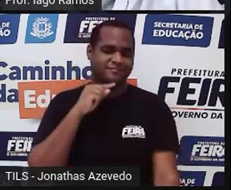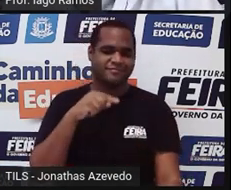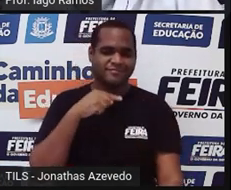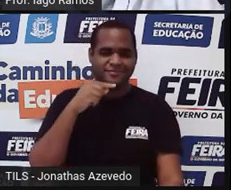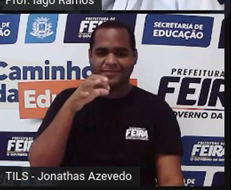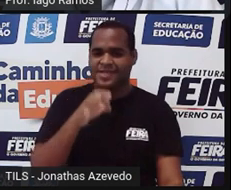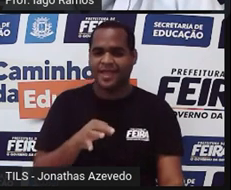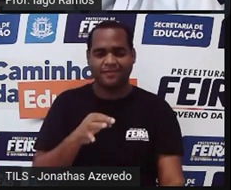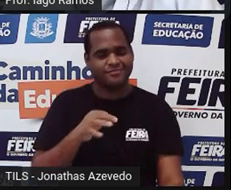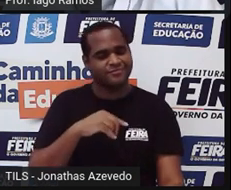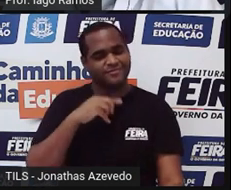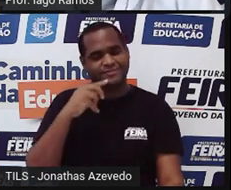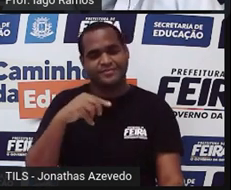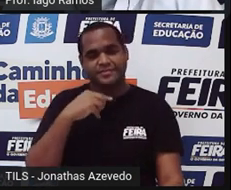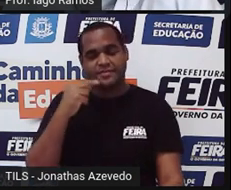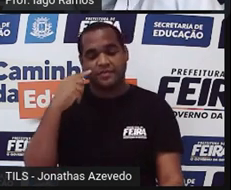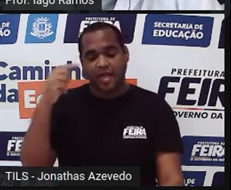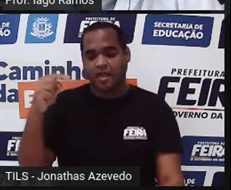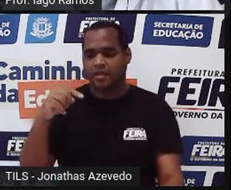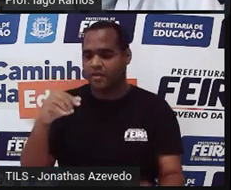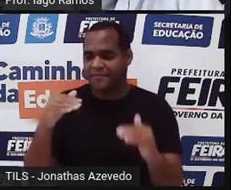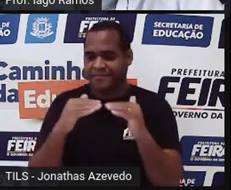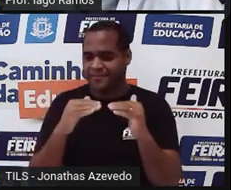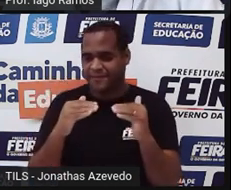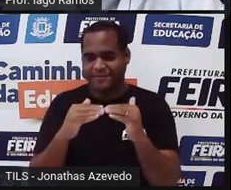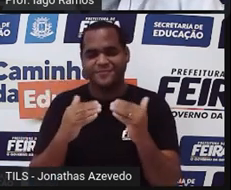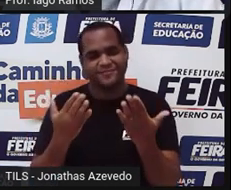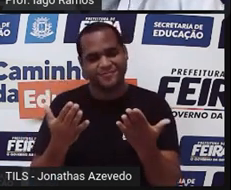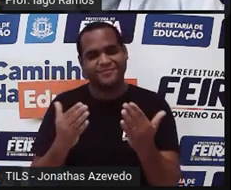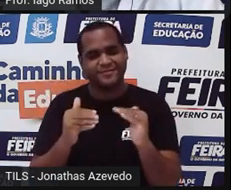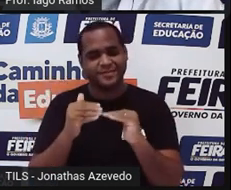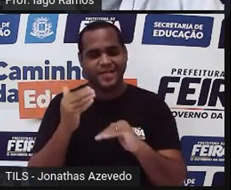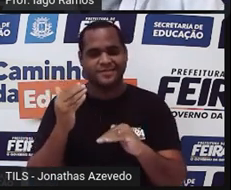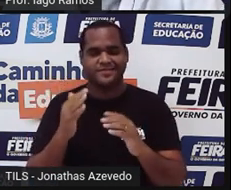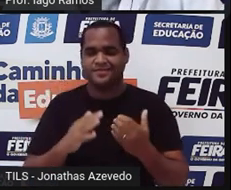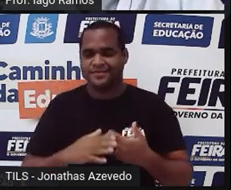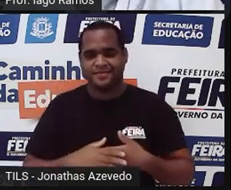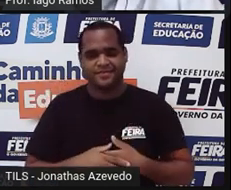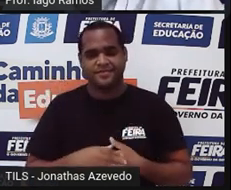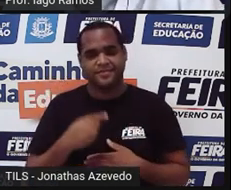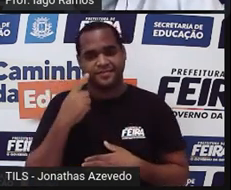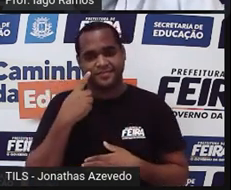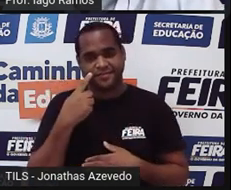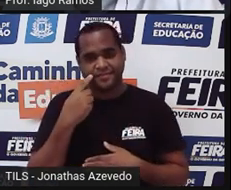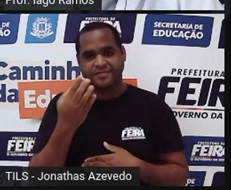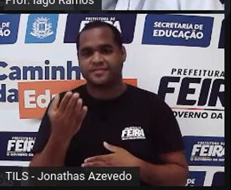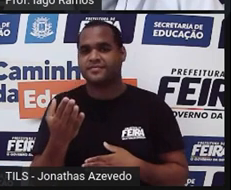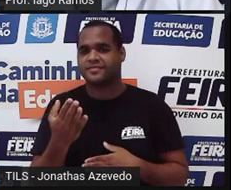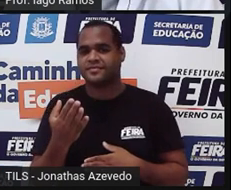Porque teria que ser menor e vai dar igual. Vamos apertar o play aqui e olha só.